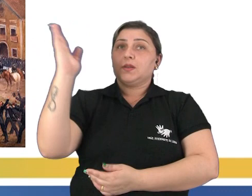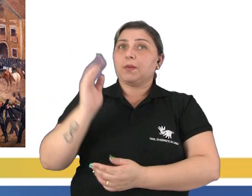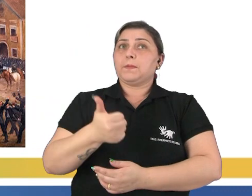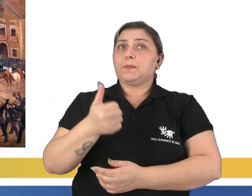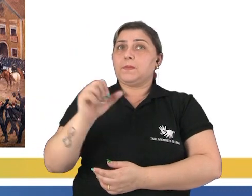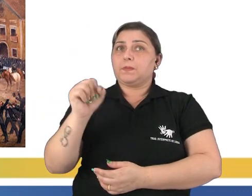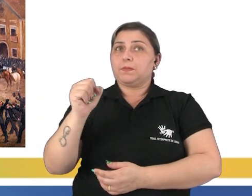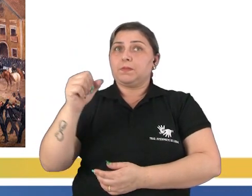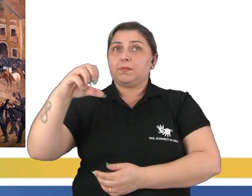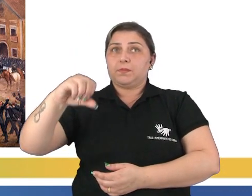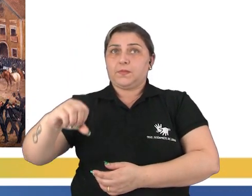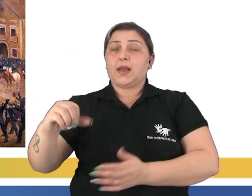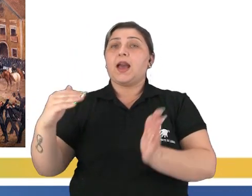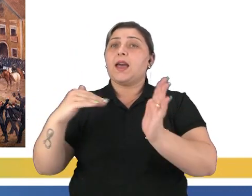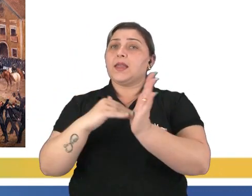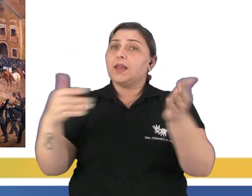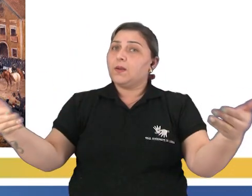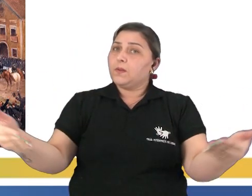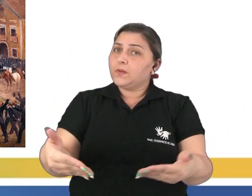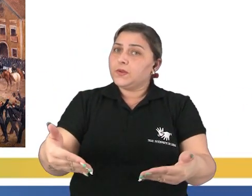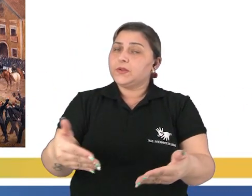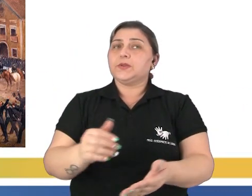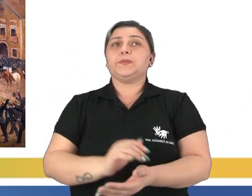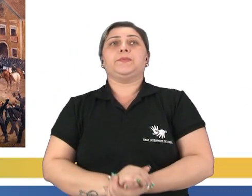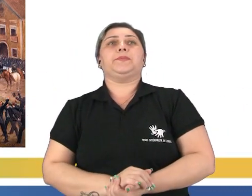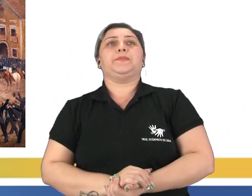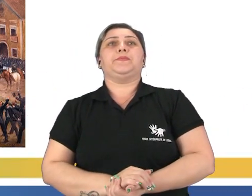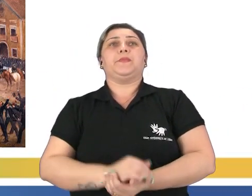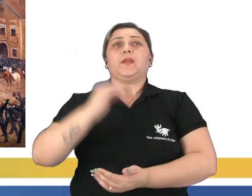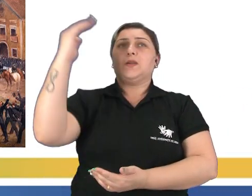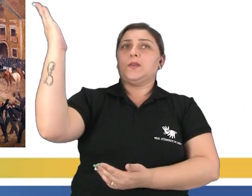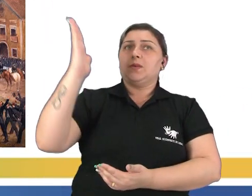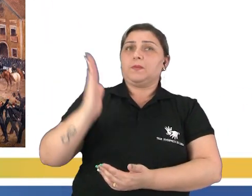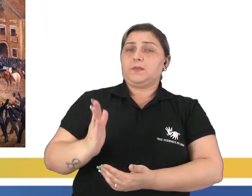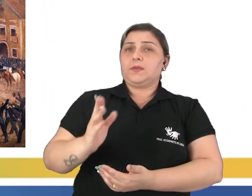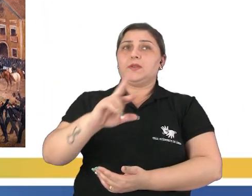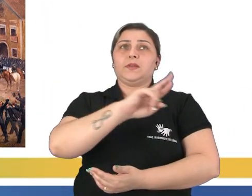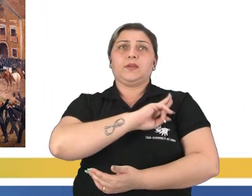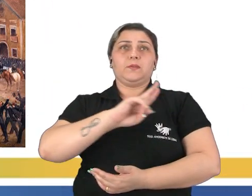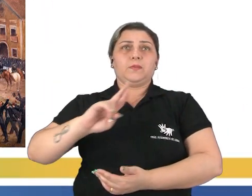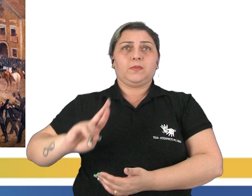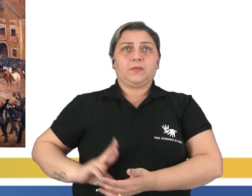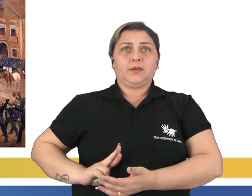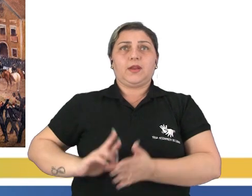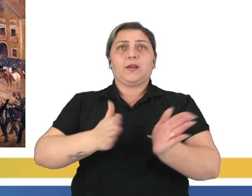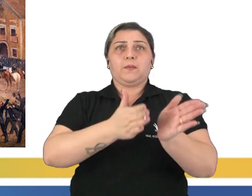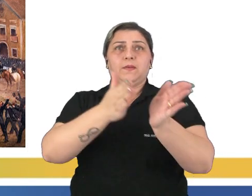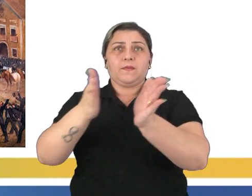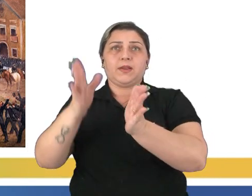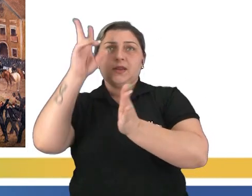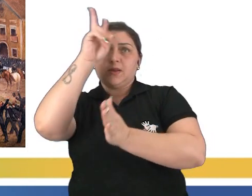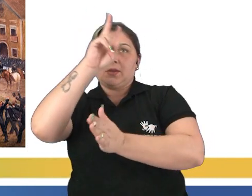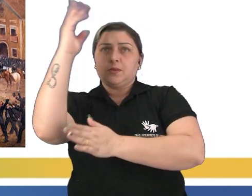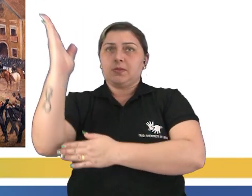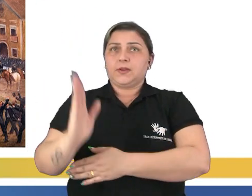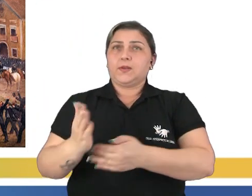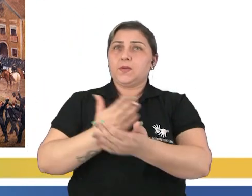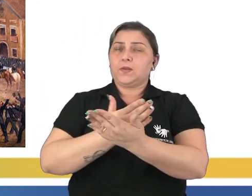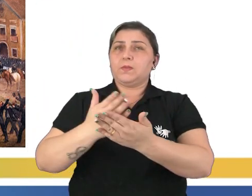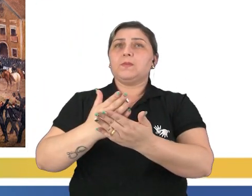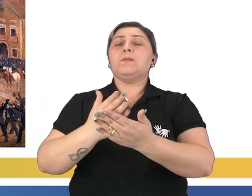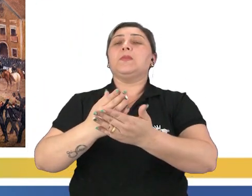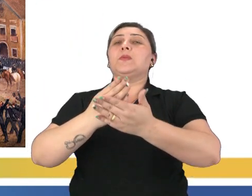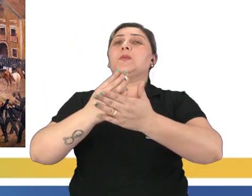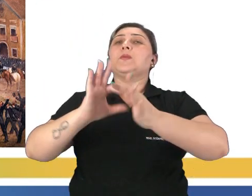vai do ano de 1889 até os dias atuais. O Brasil-República é uma fase da história do